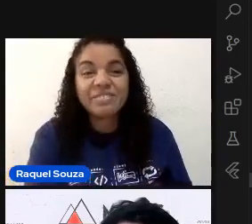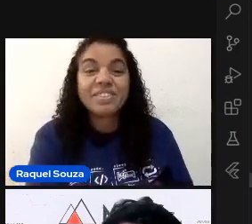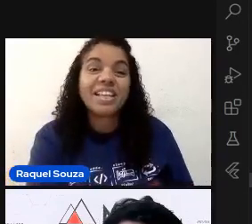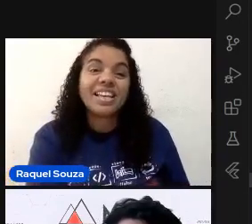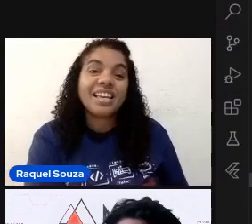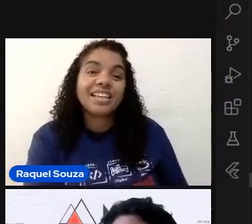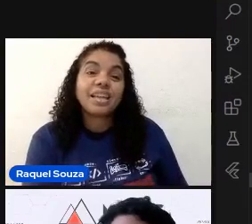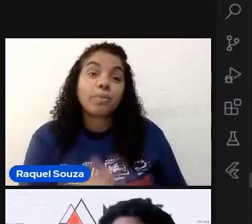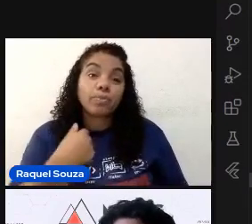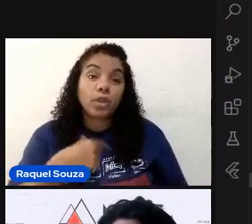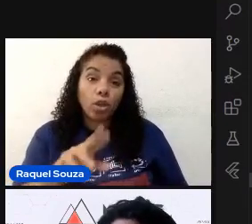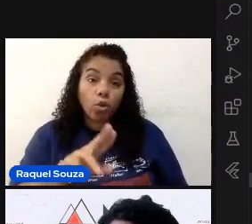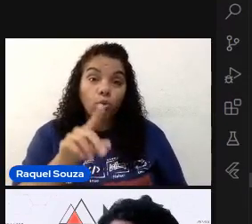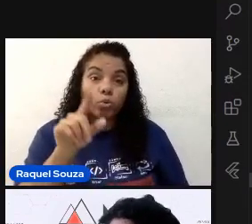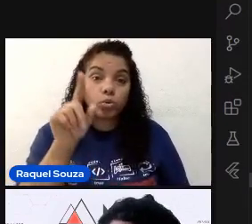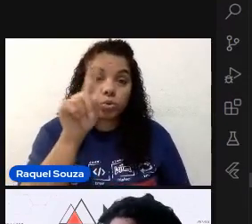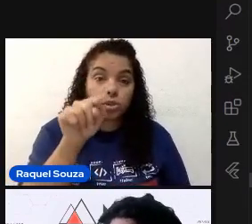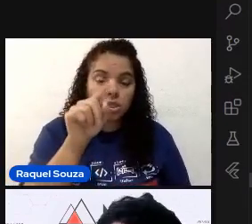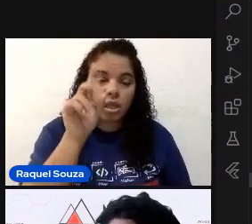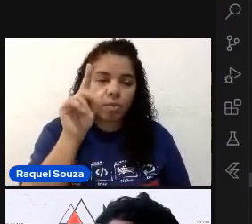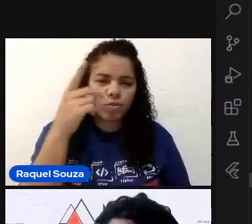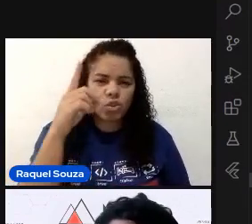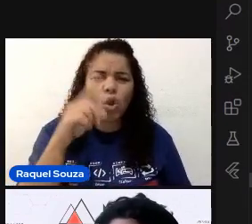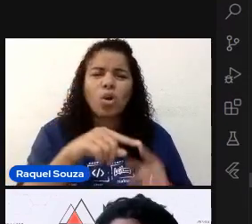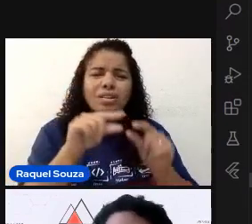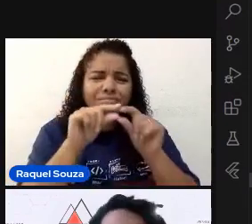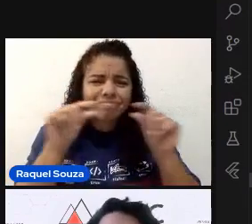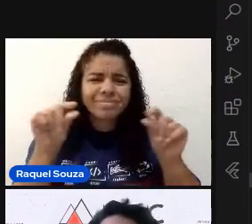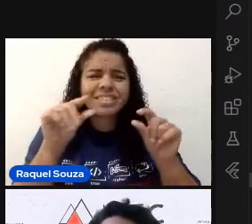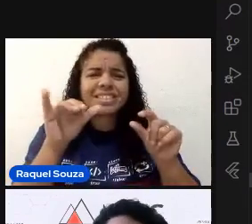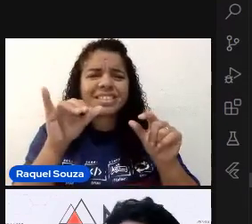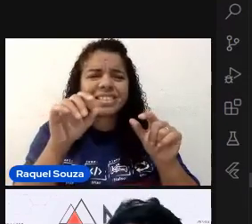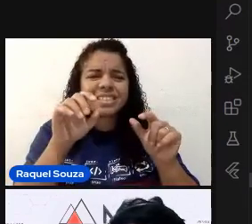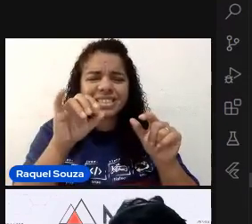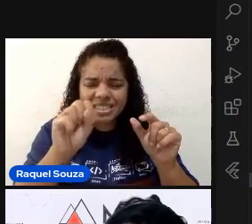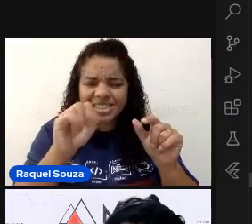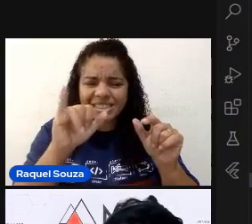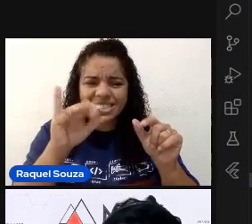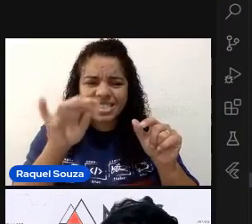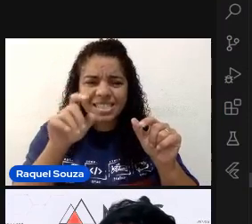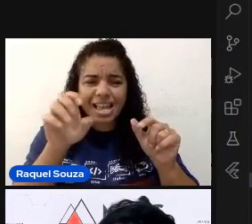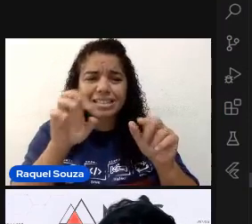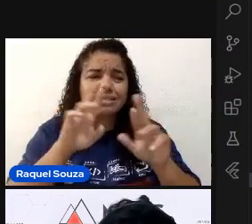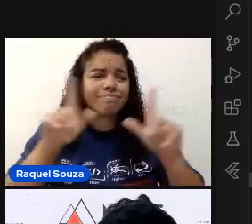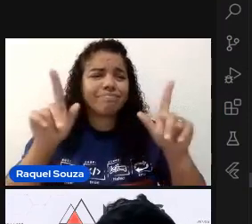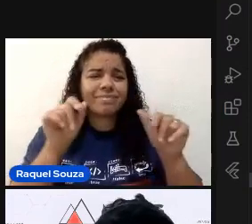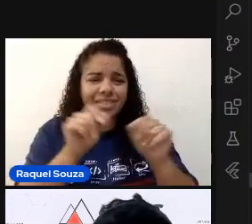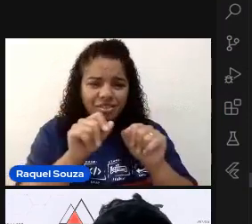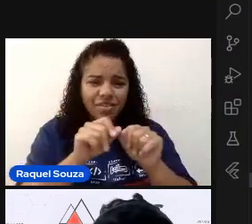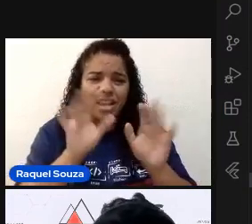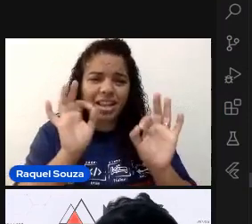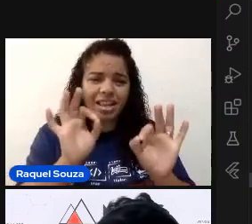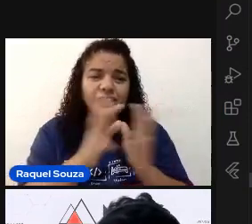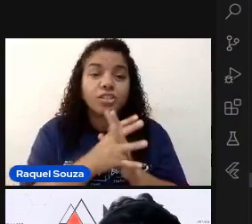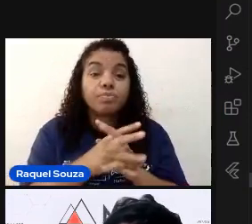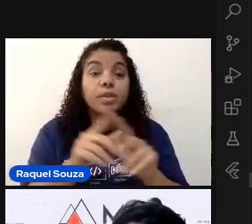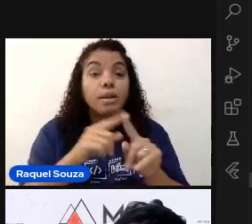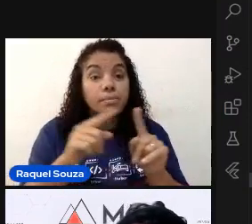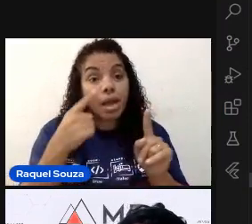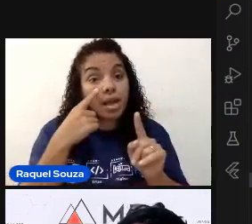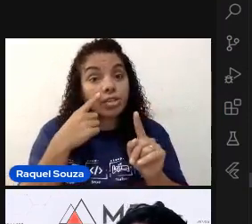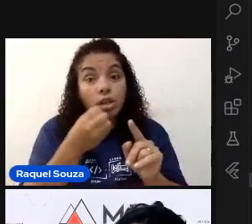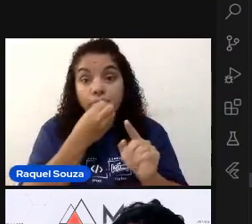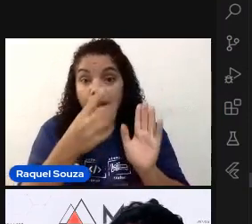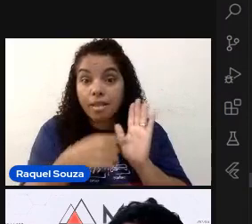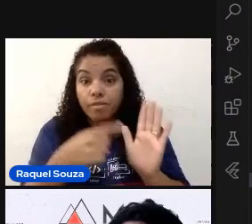Então, eu uso o sinal de dólar. A sintaxe é diferente mesmo. Mas, os benefícios. Eu vou mostrar para vocês.